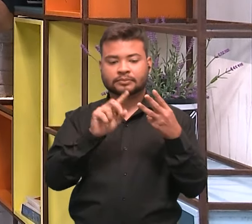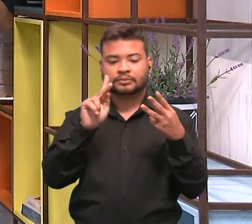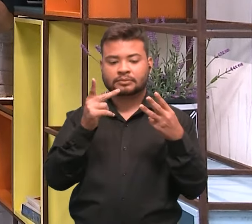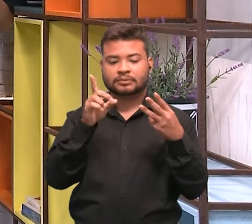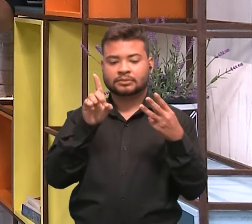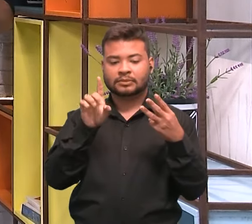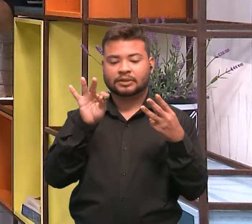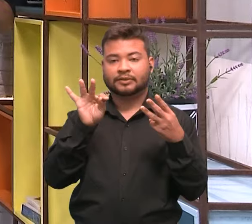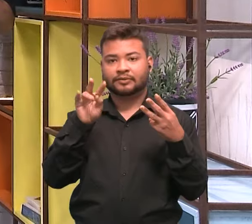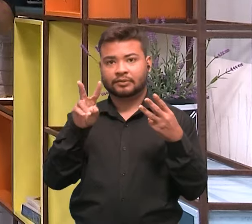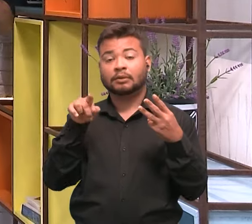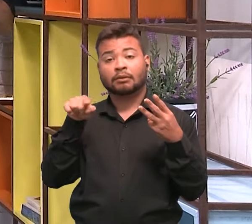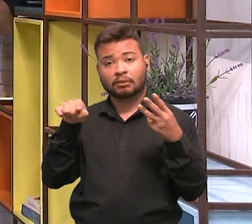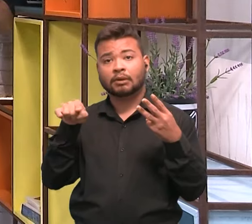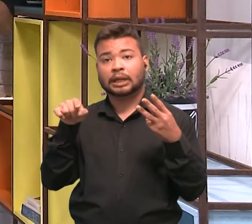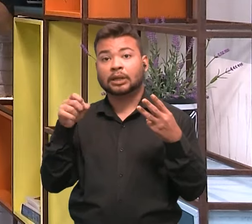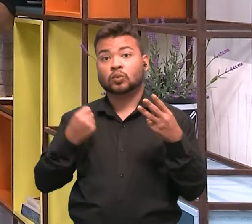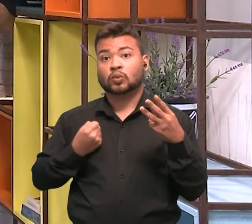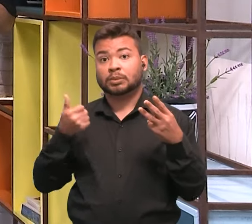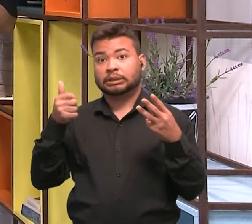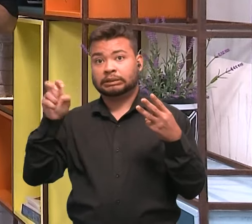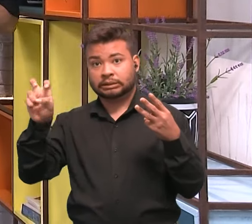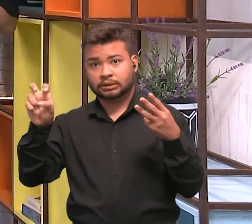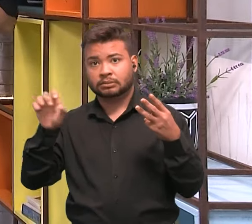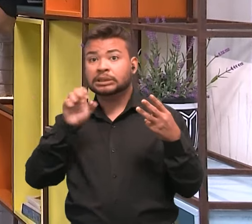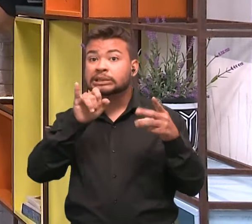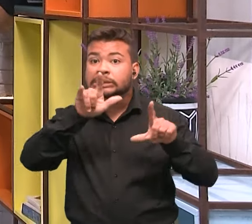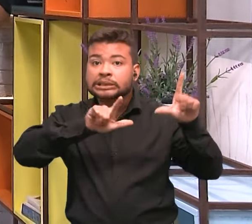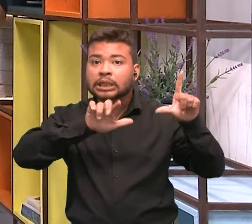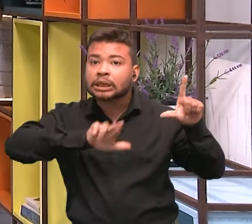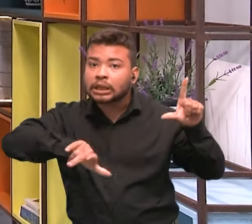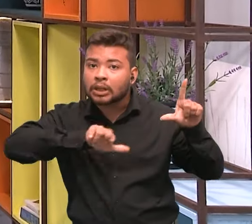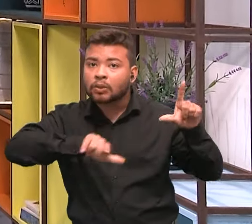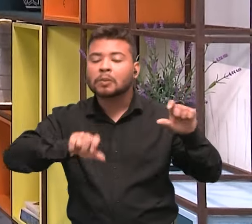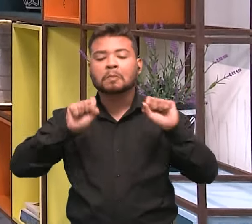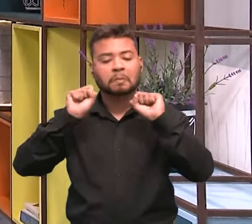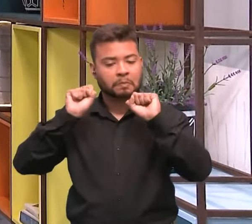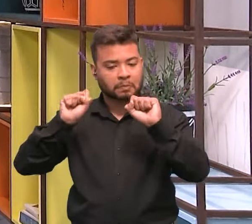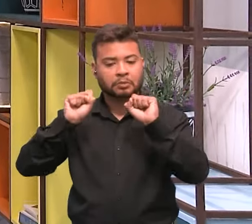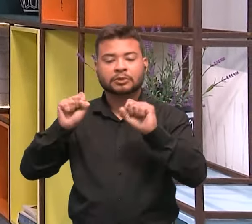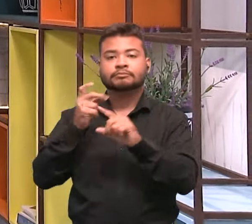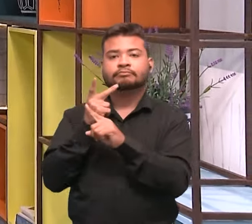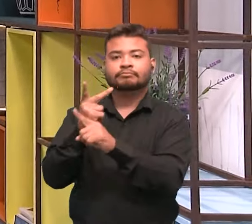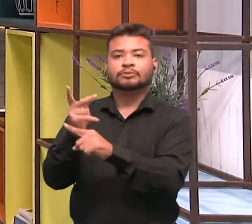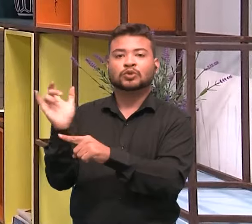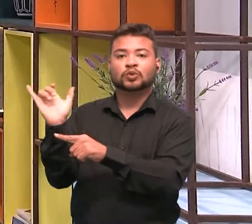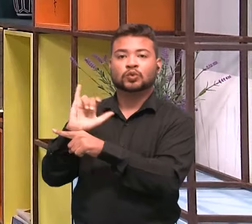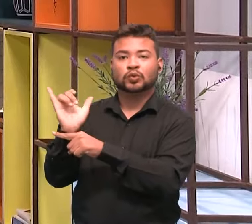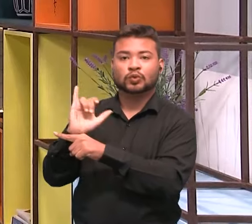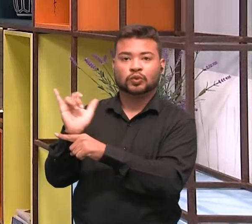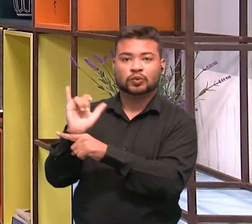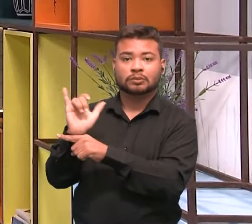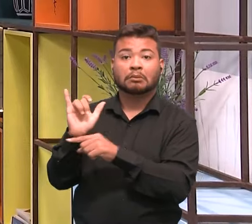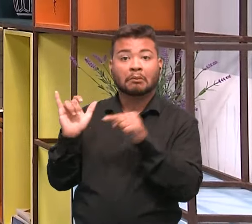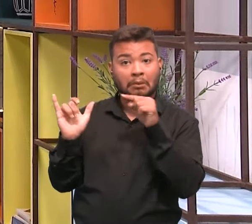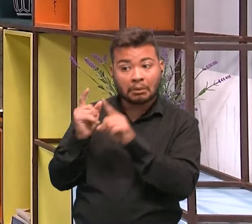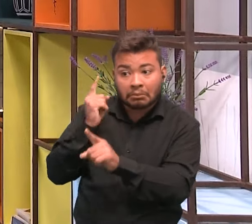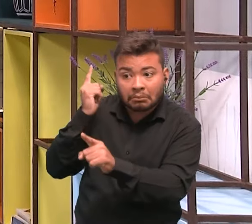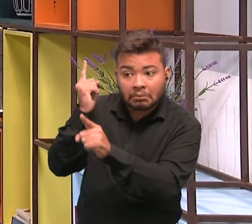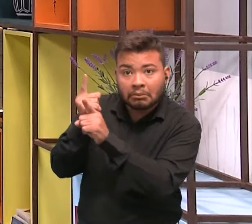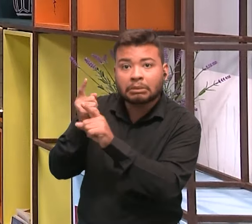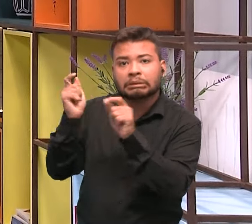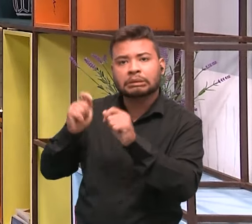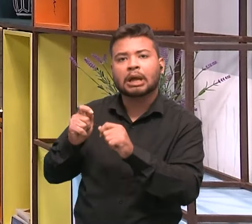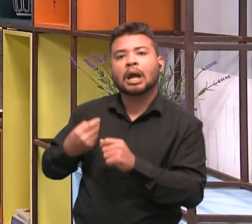15. Agora, se você não está conectado por meio da televisão, é só você acessar o nosso YouTube, e lá vocês também podem acompanhar